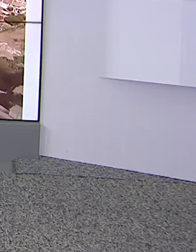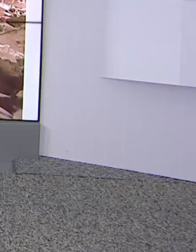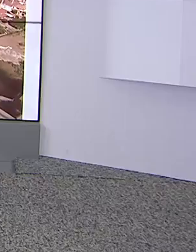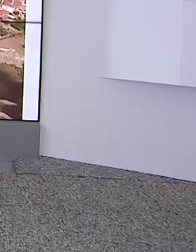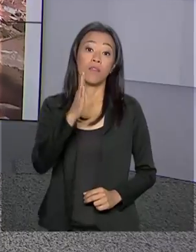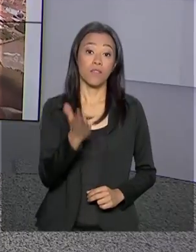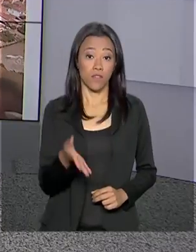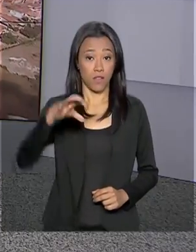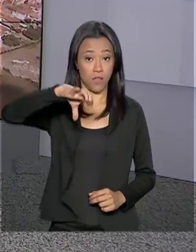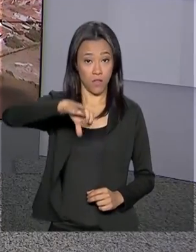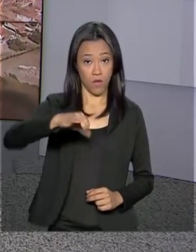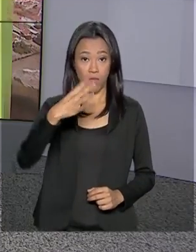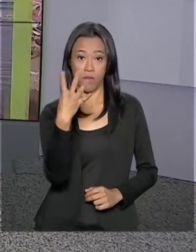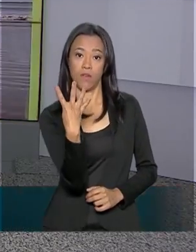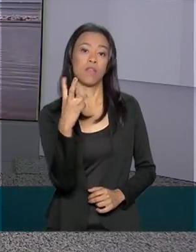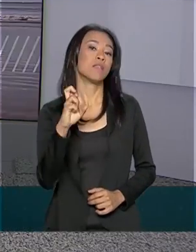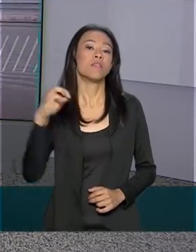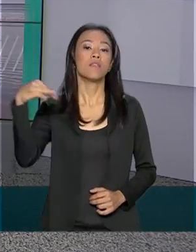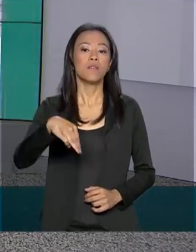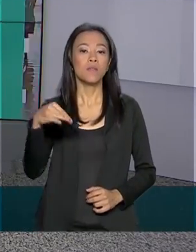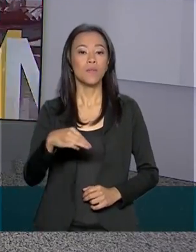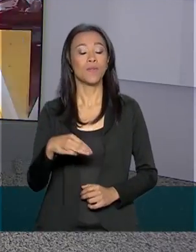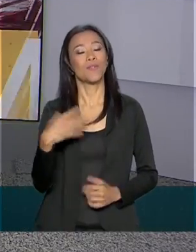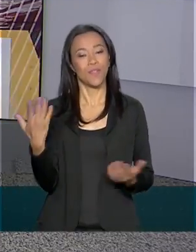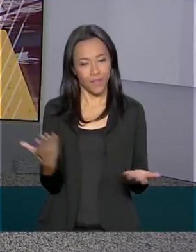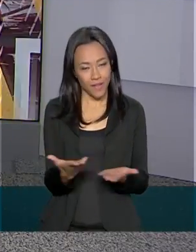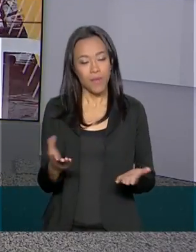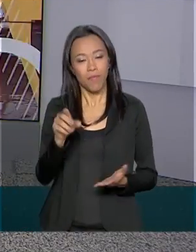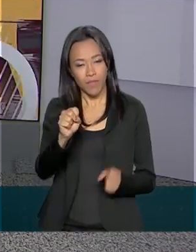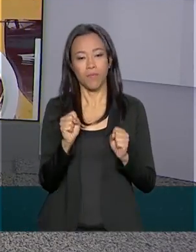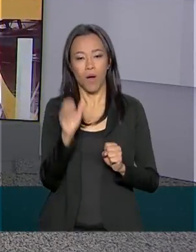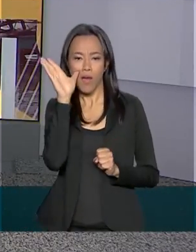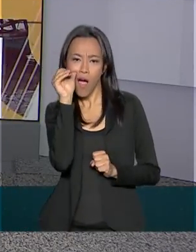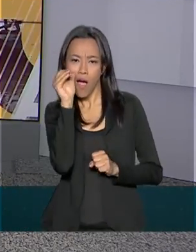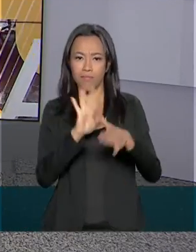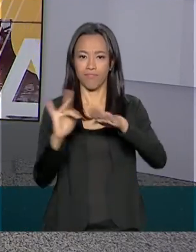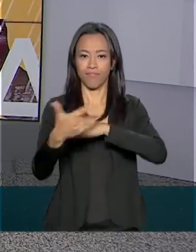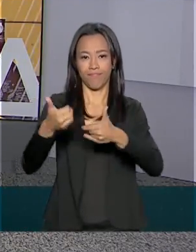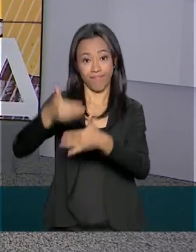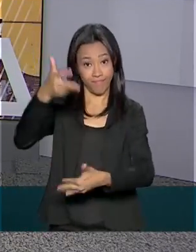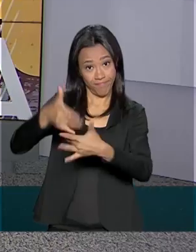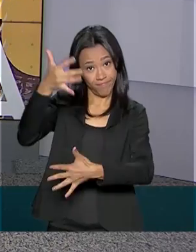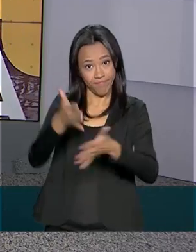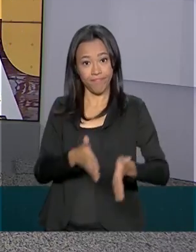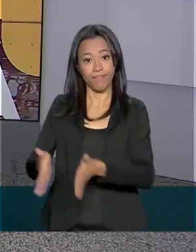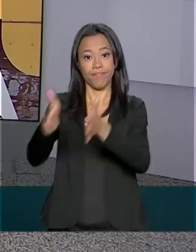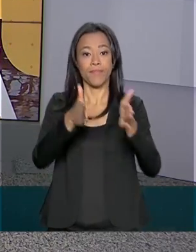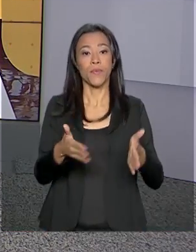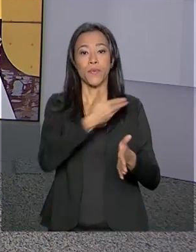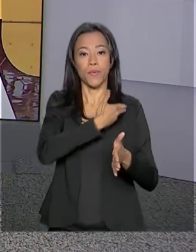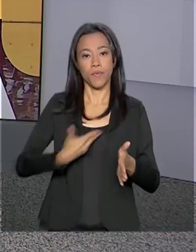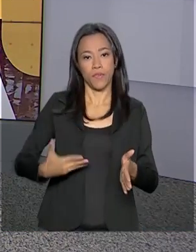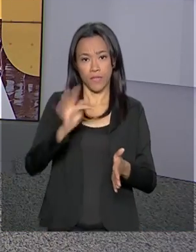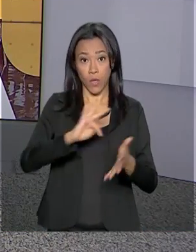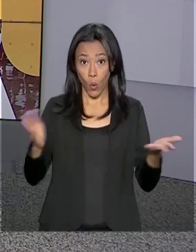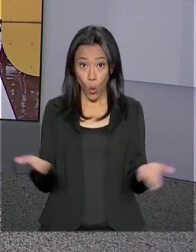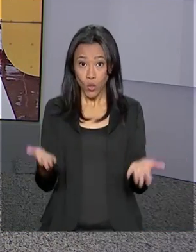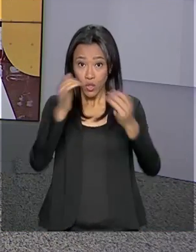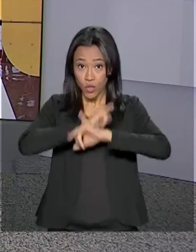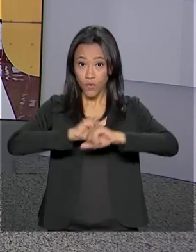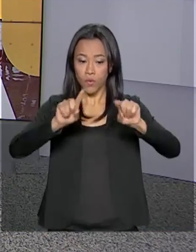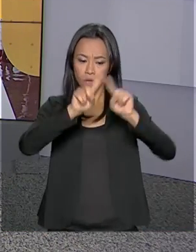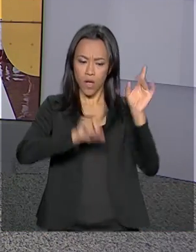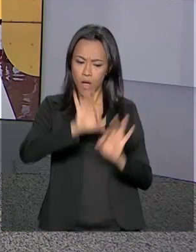São 9 horas e 45 minutos. Estamos ao vivo também pelas nossas redes sociais. O governo federal lança hoje o Plano